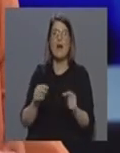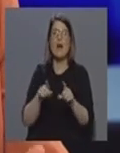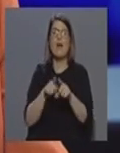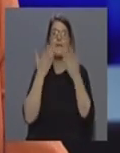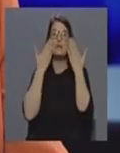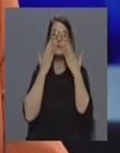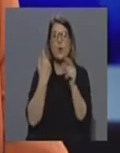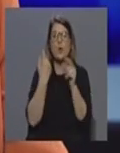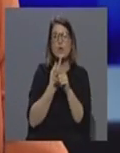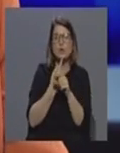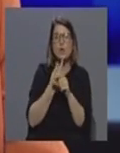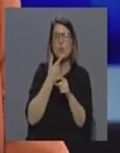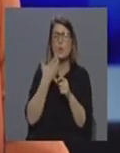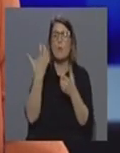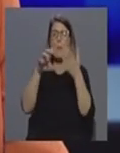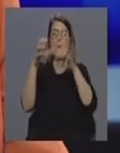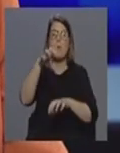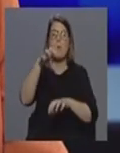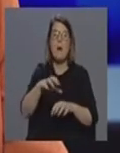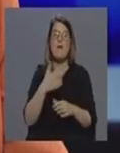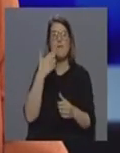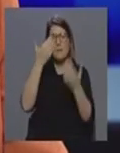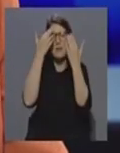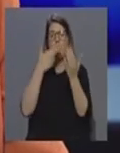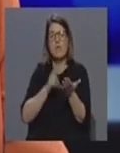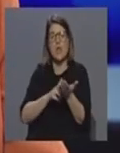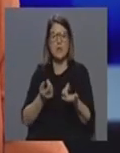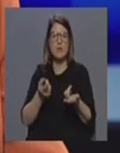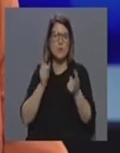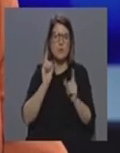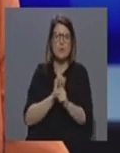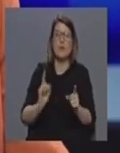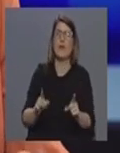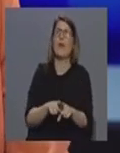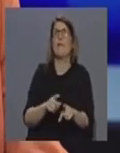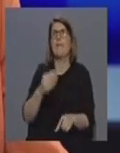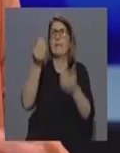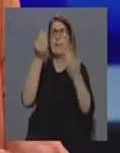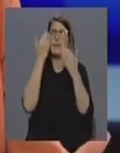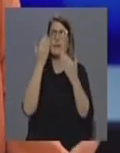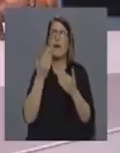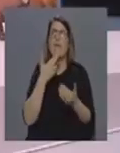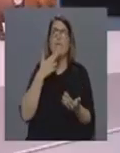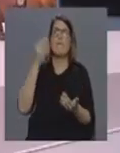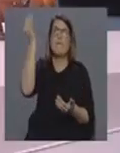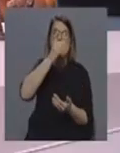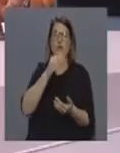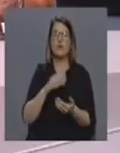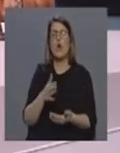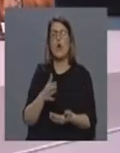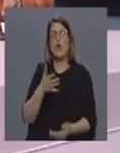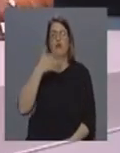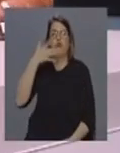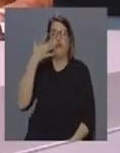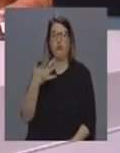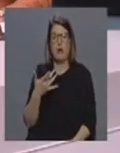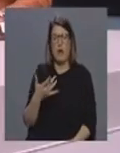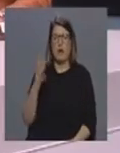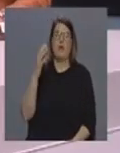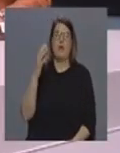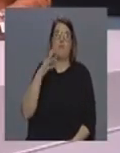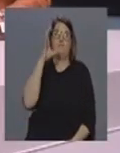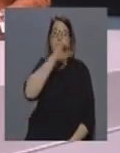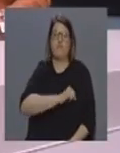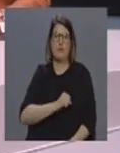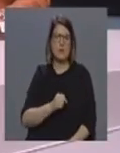em tudo aquilo que circula, até porque a quantidade de notícias, não digo só falsas, mas deturpadas, exageradas, minimizadas, tudo isso, não